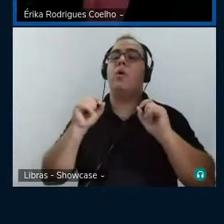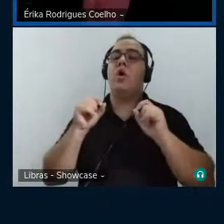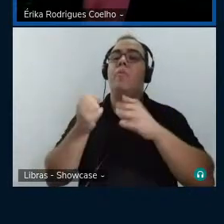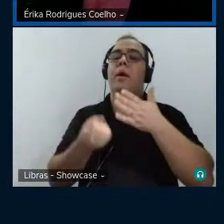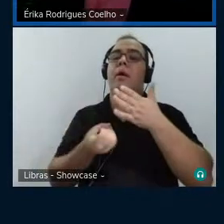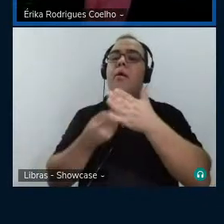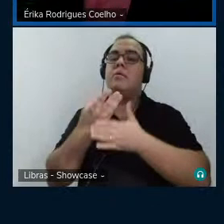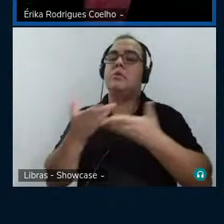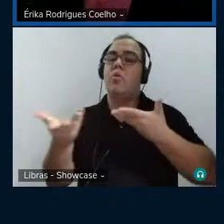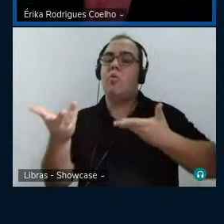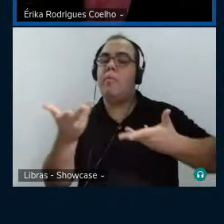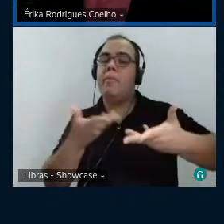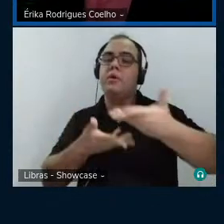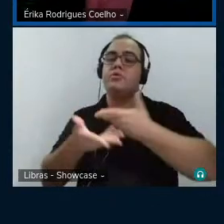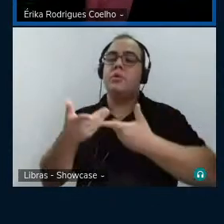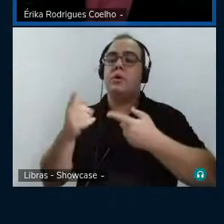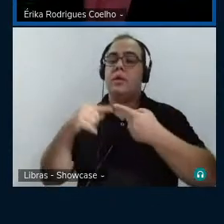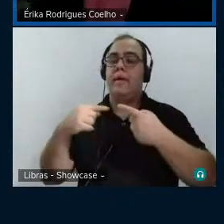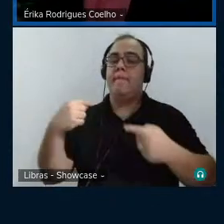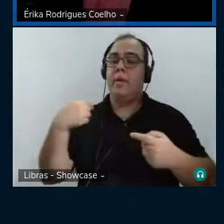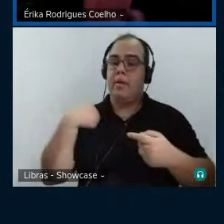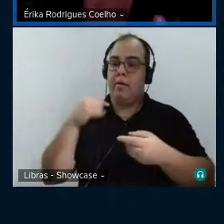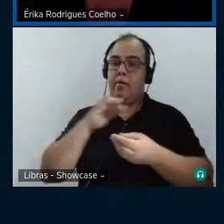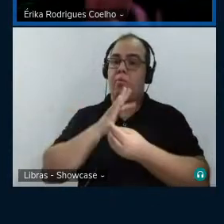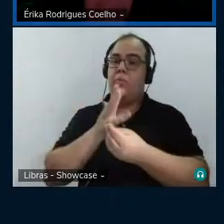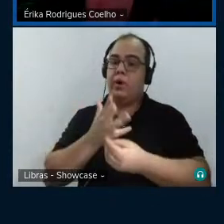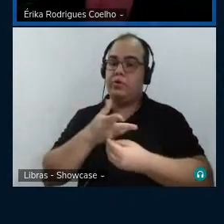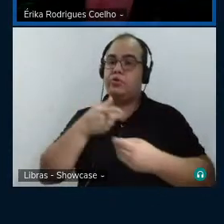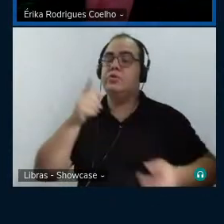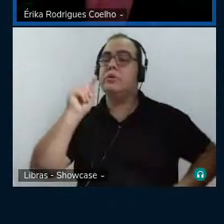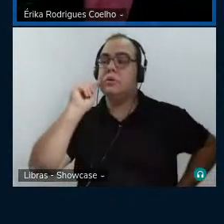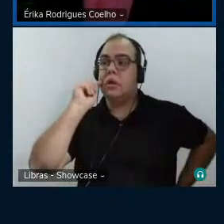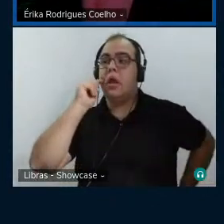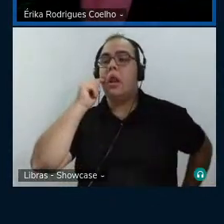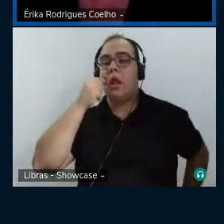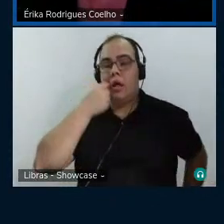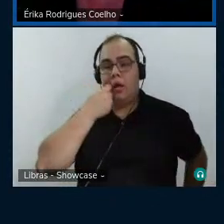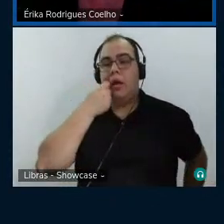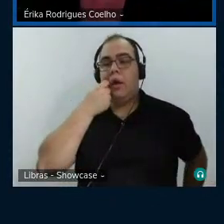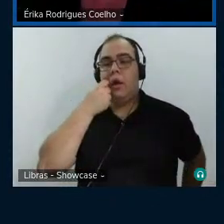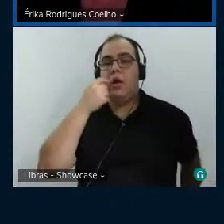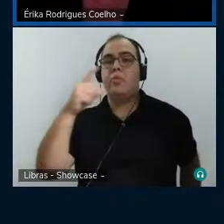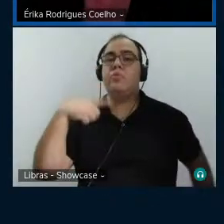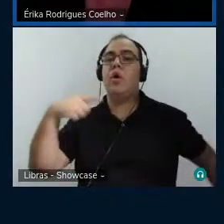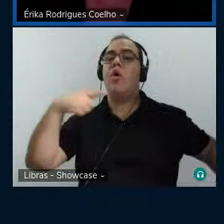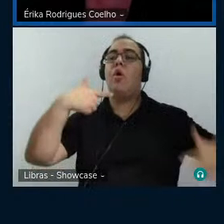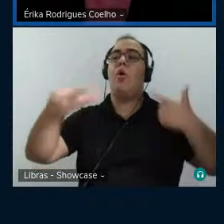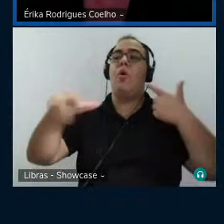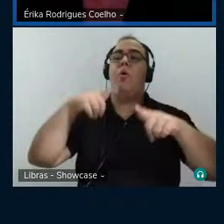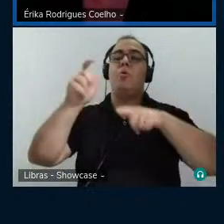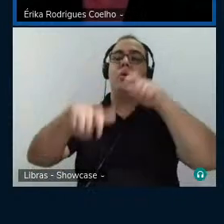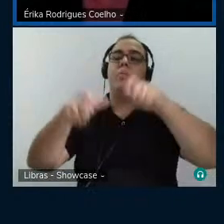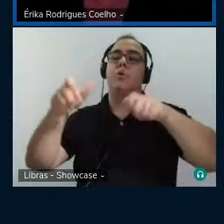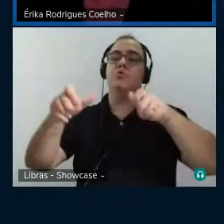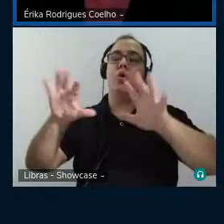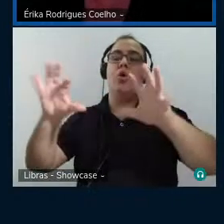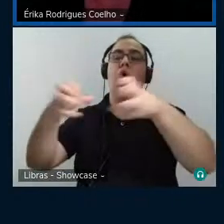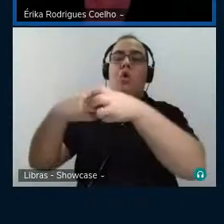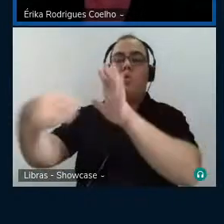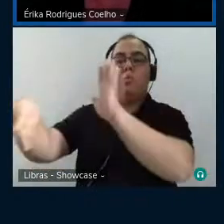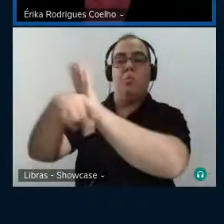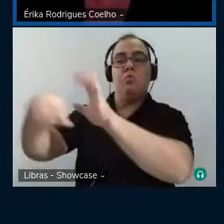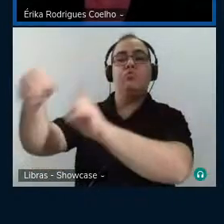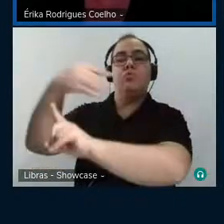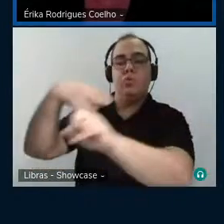compartilhada, eu, um artista negro, com a ajuda de outras pessoas do grupo social negro. mas,